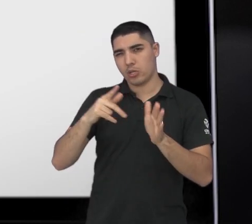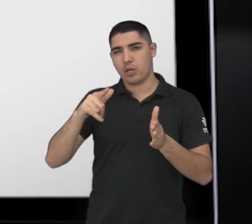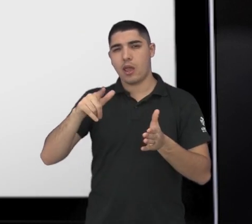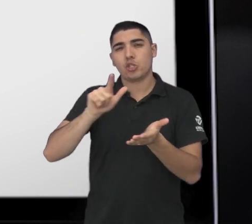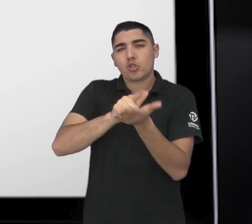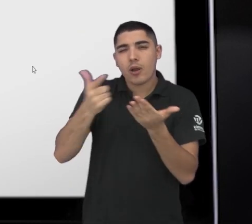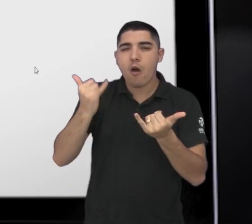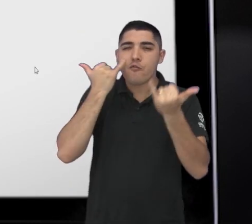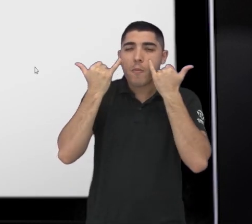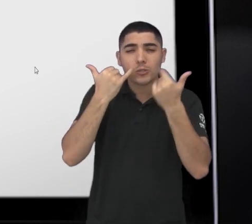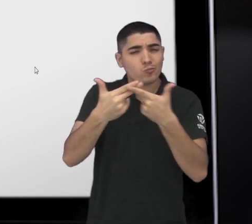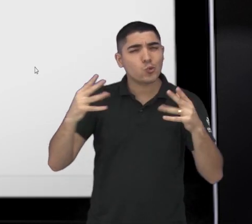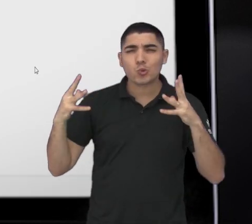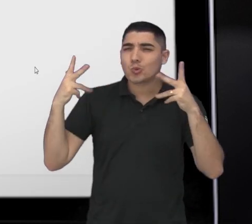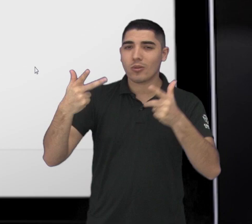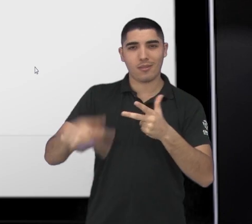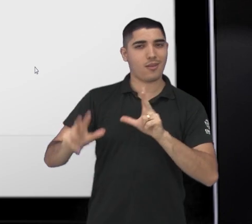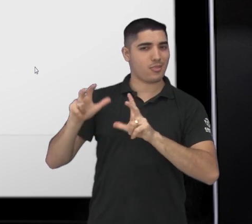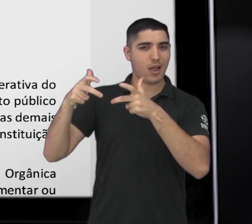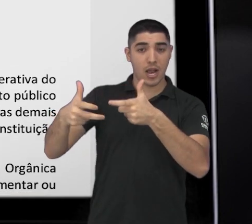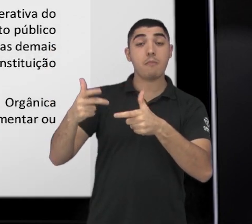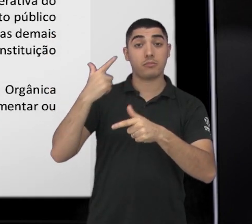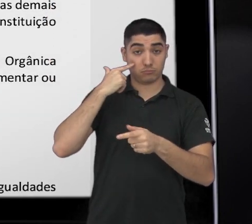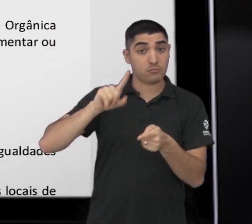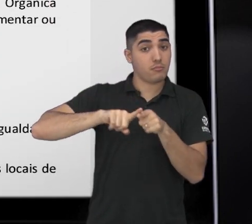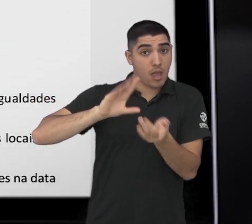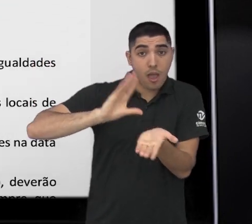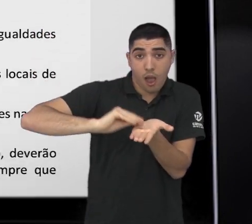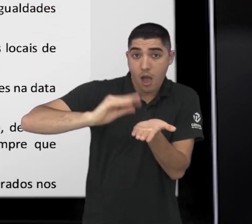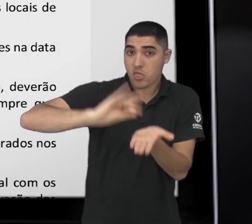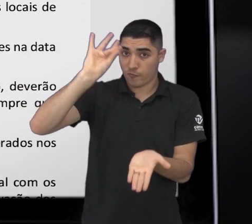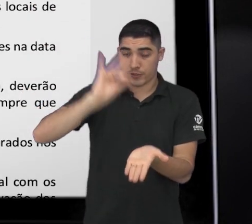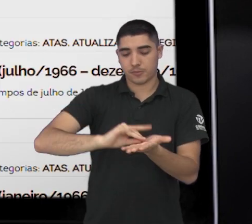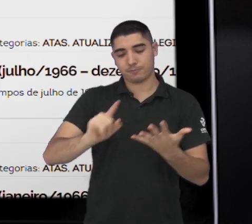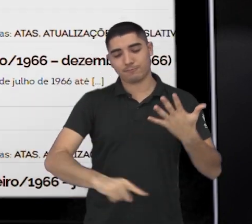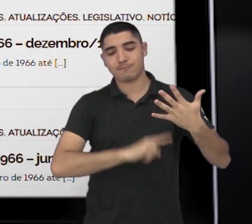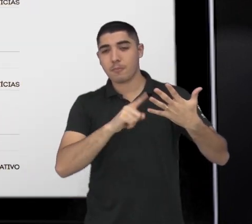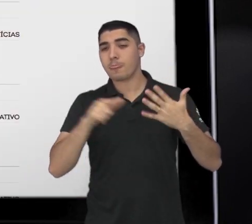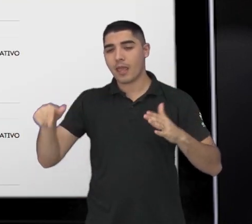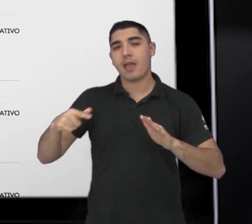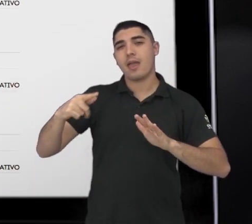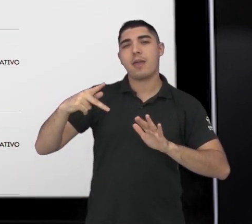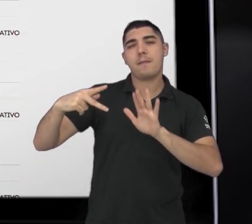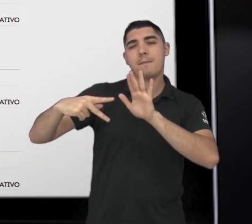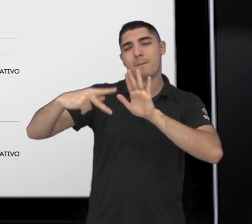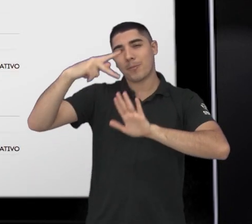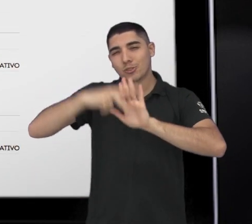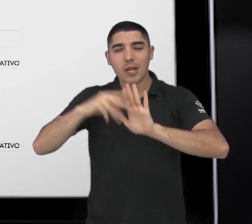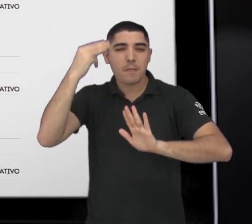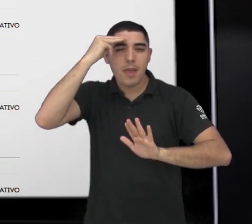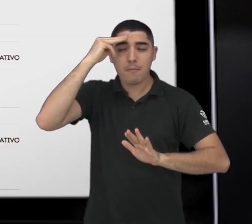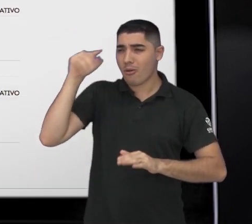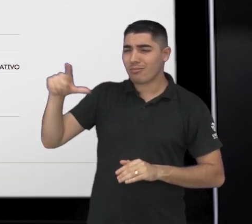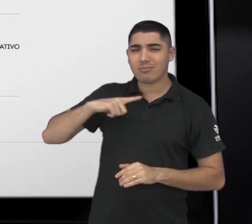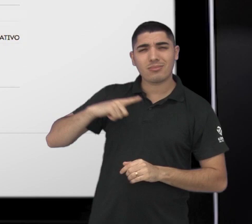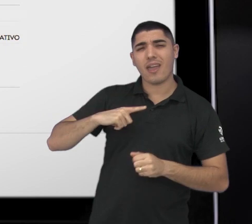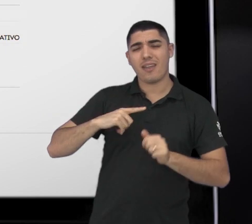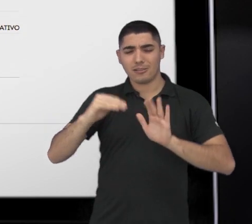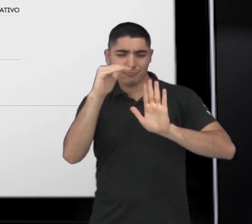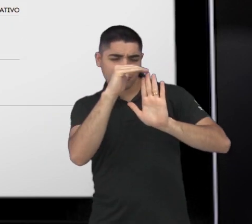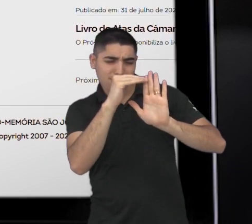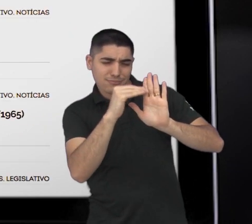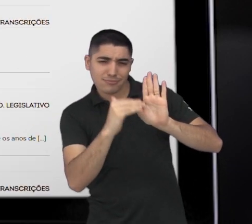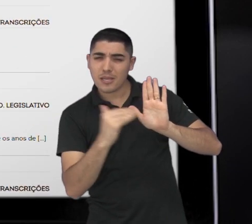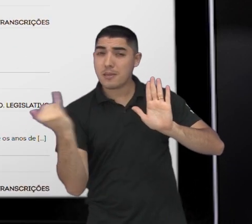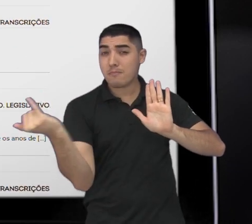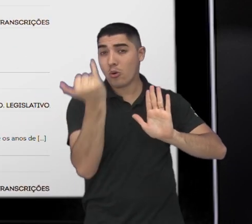pode consultar todas as publicações da Câmara, além de atos oficiais. No Pró-Memória, o munícipe tem acesso a uma lista